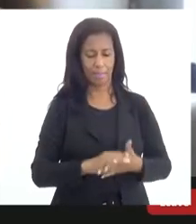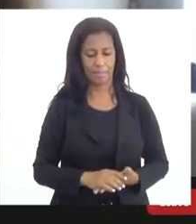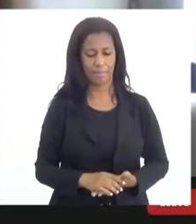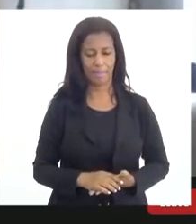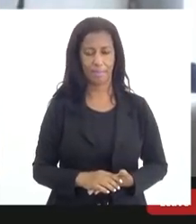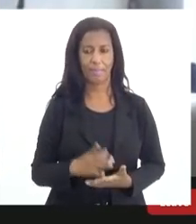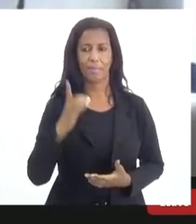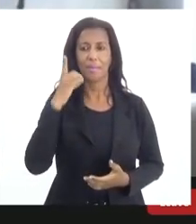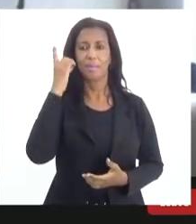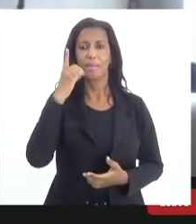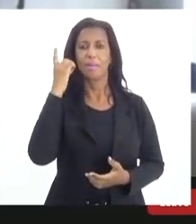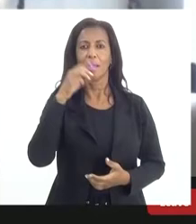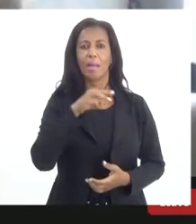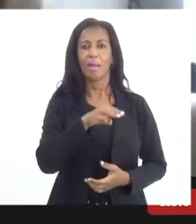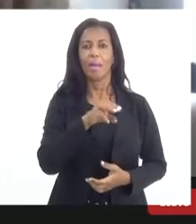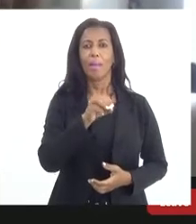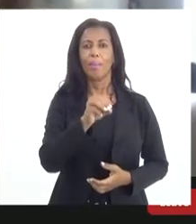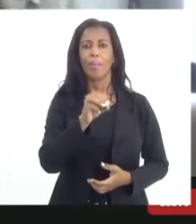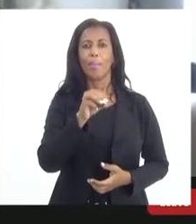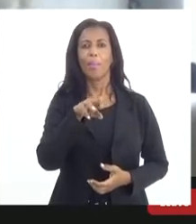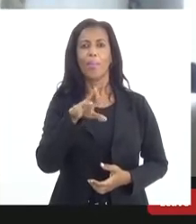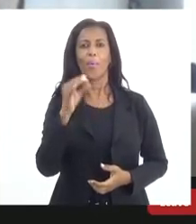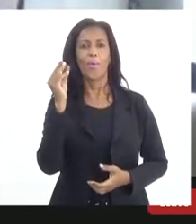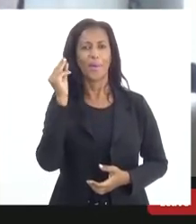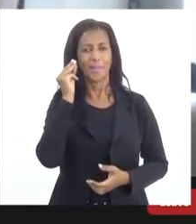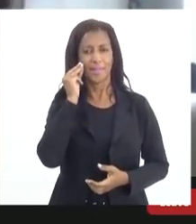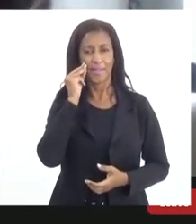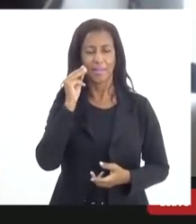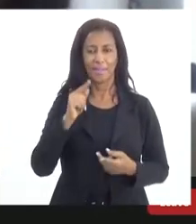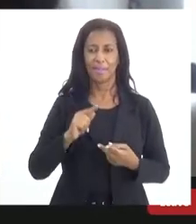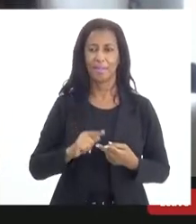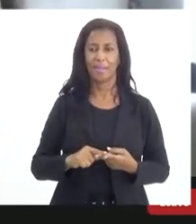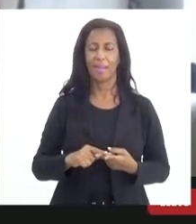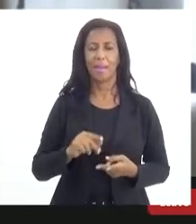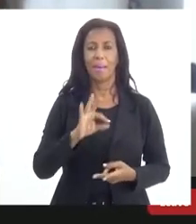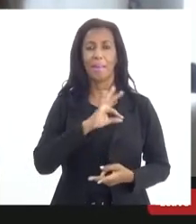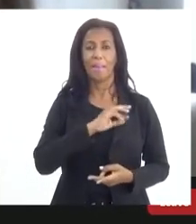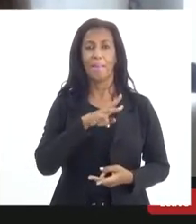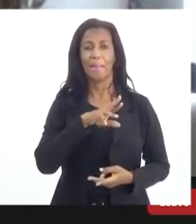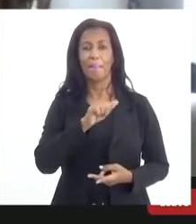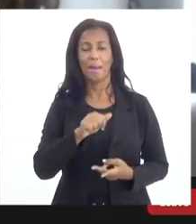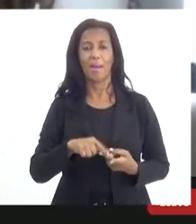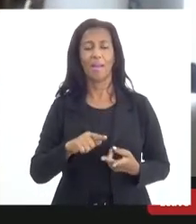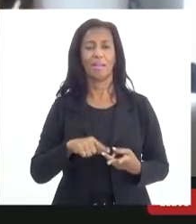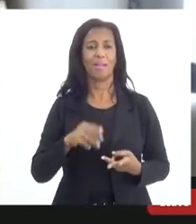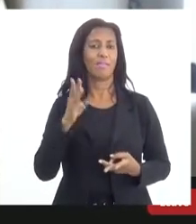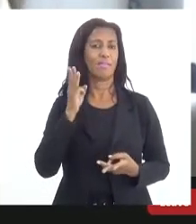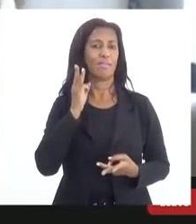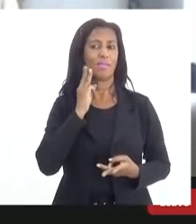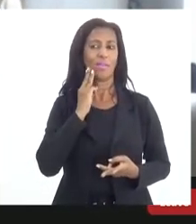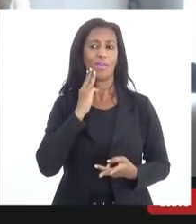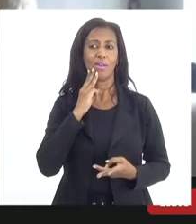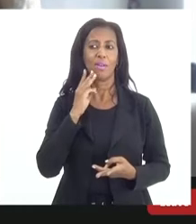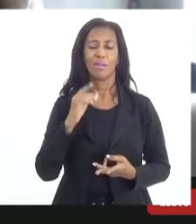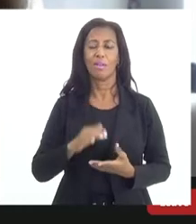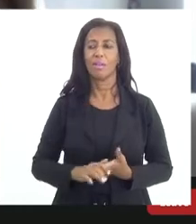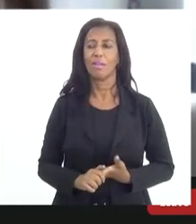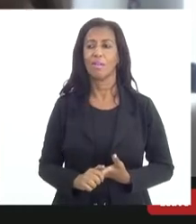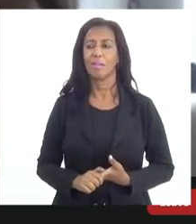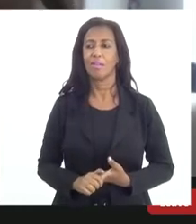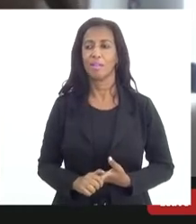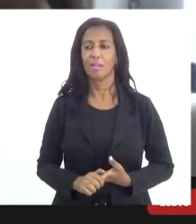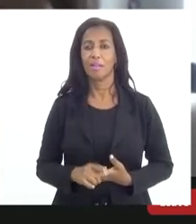deputada Mônica Francisco, a deputada Marta Rocha, deputada Valdeck, demais, deputada,